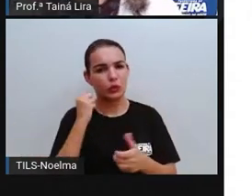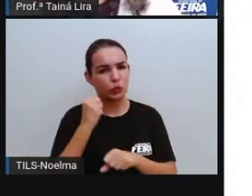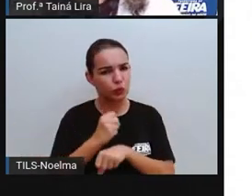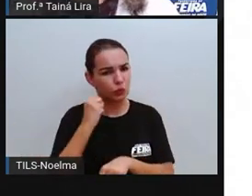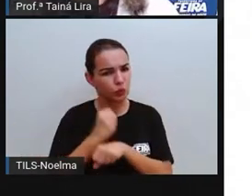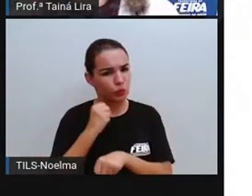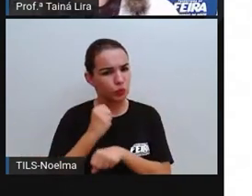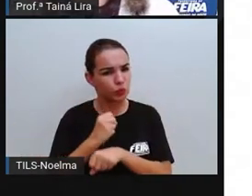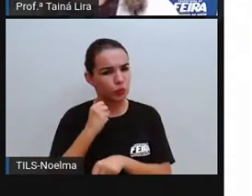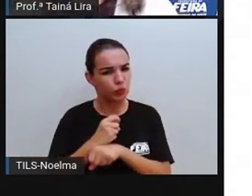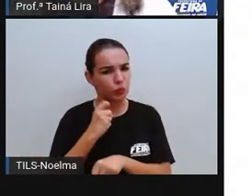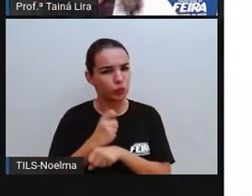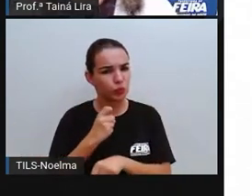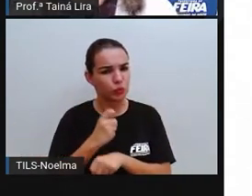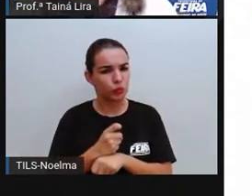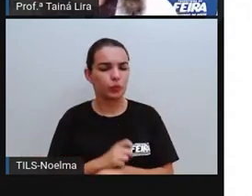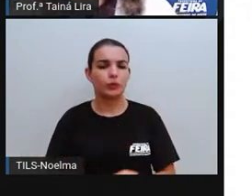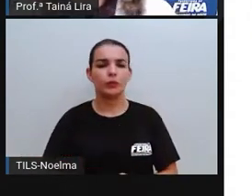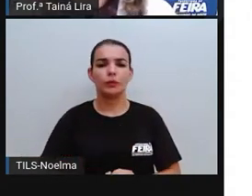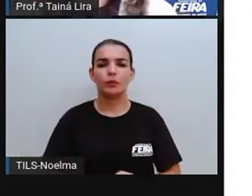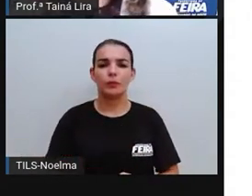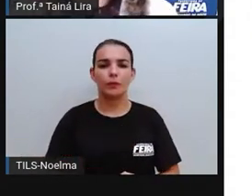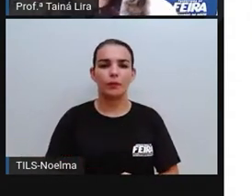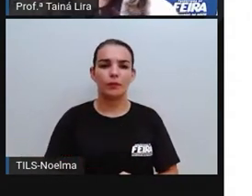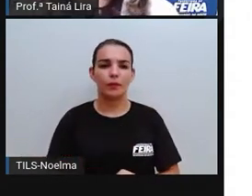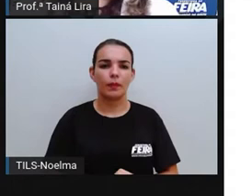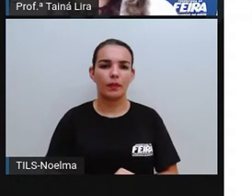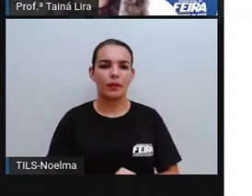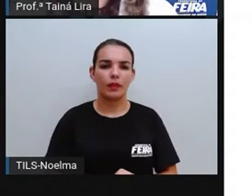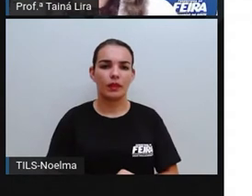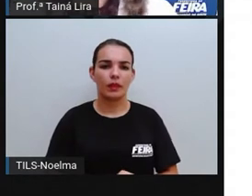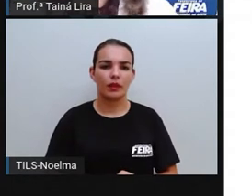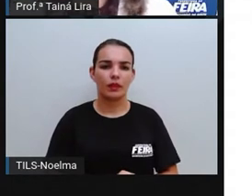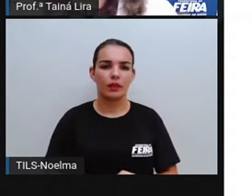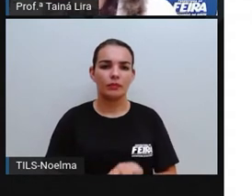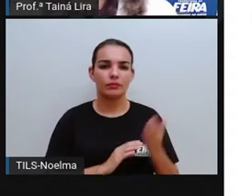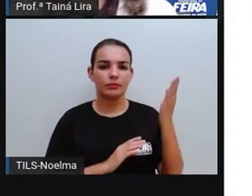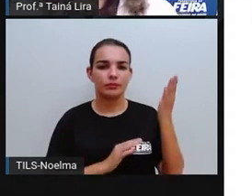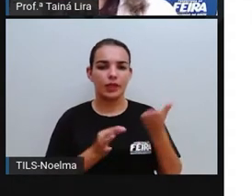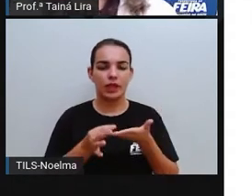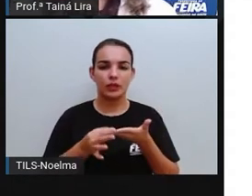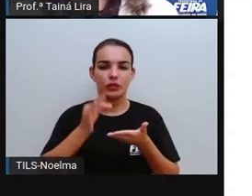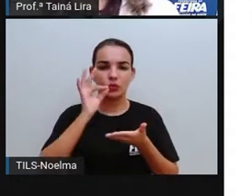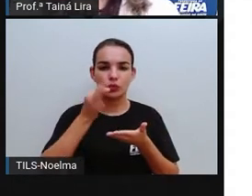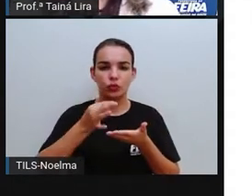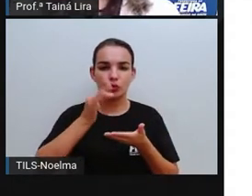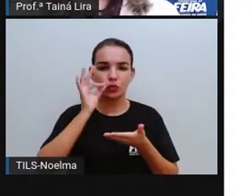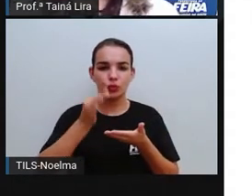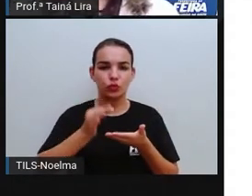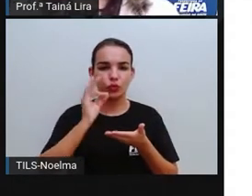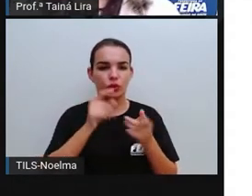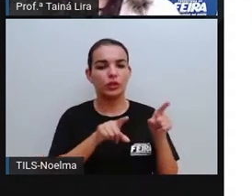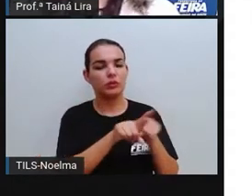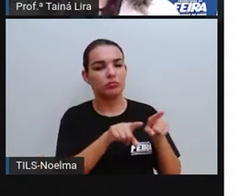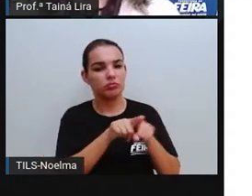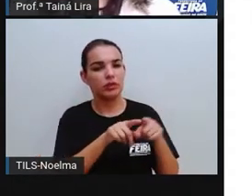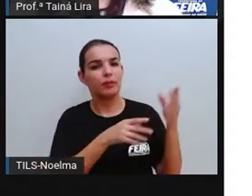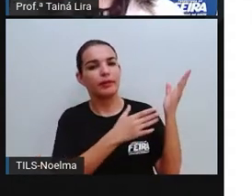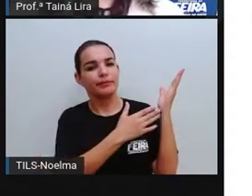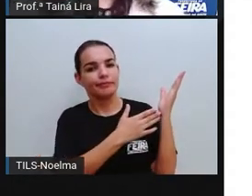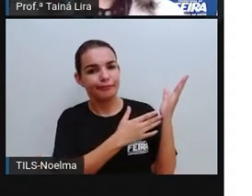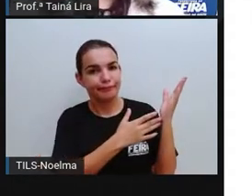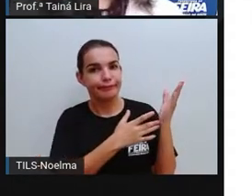no nosso cotidiano que também são inflexíveis ou resistentes. Então, ó, a caneca, tá? A